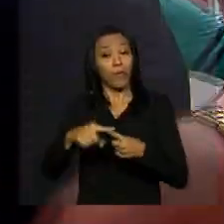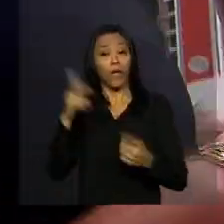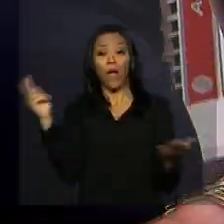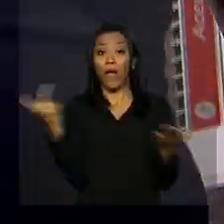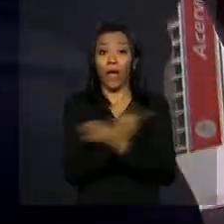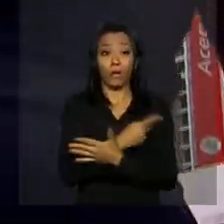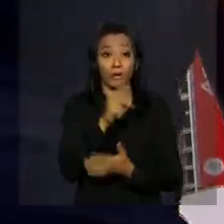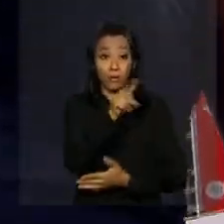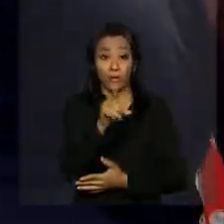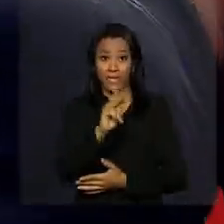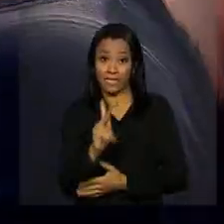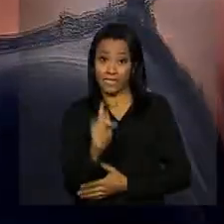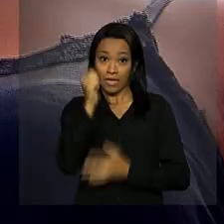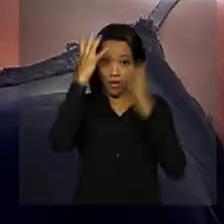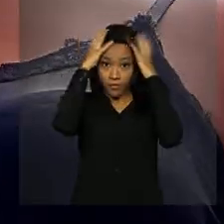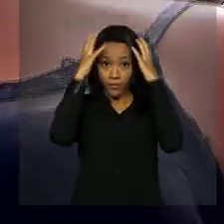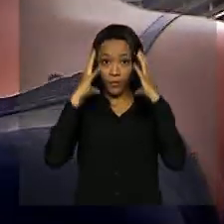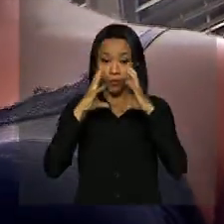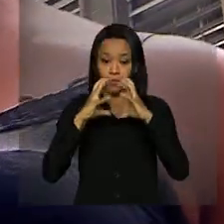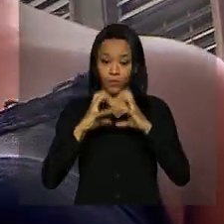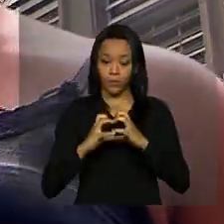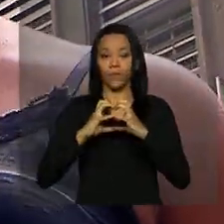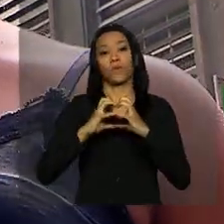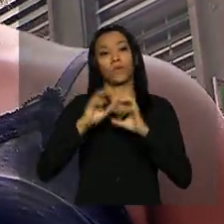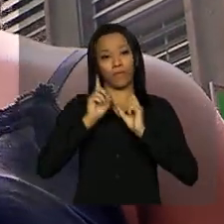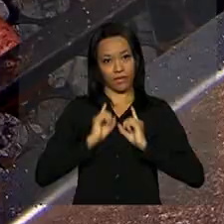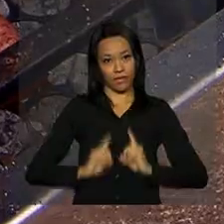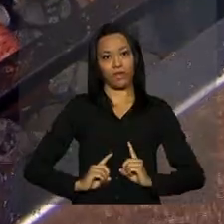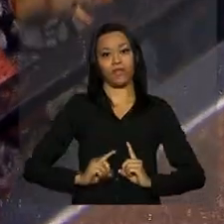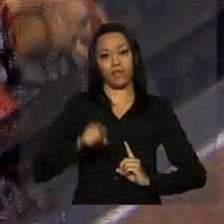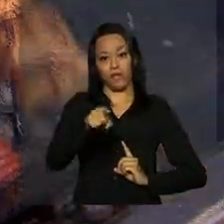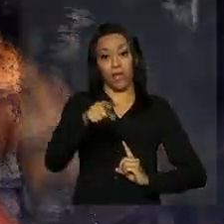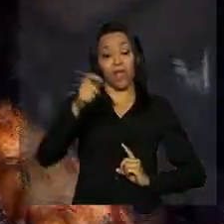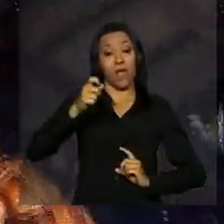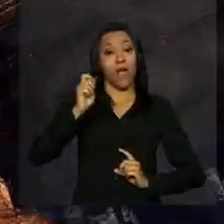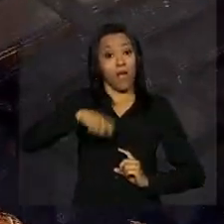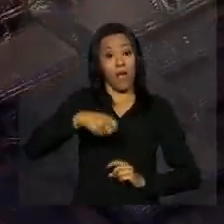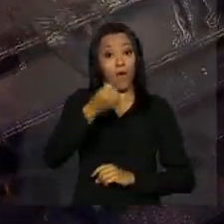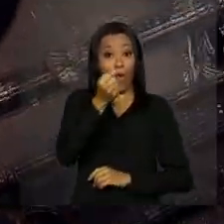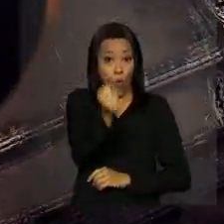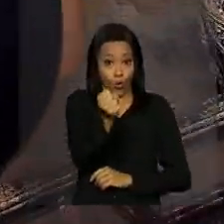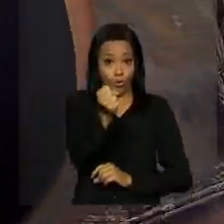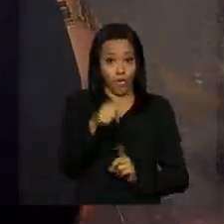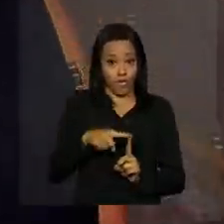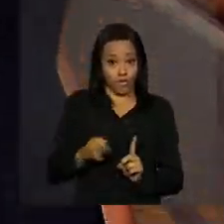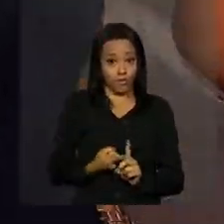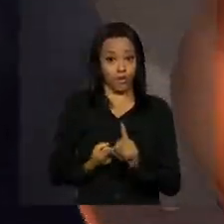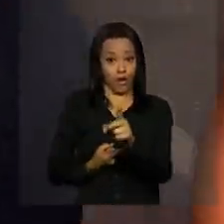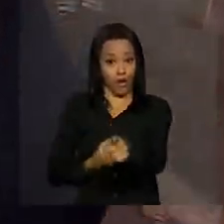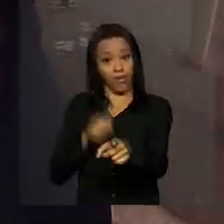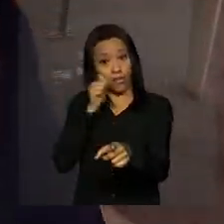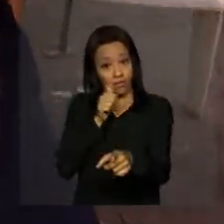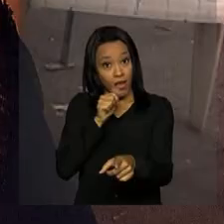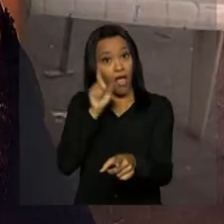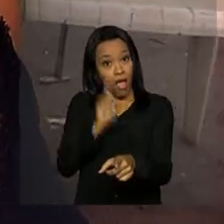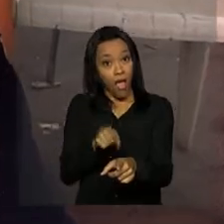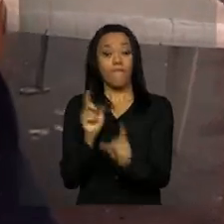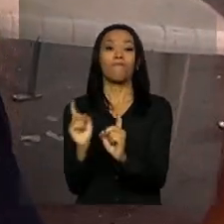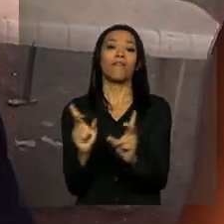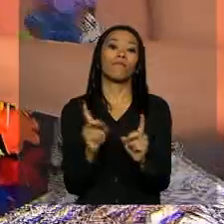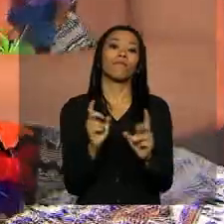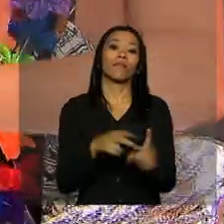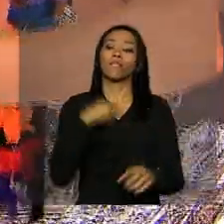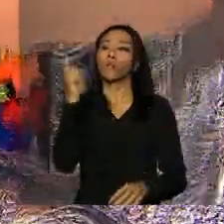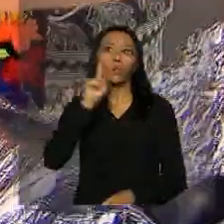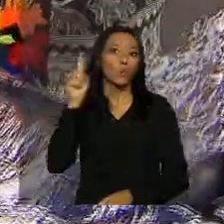nascimento de bebês com microcefalia. Grávida de oito meses e trabalhando no carnaval, esta vendedora tem uma